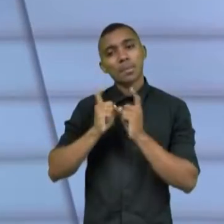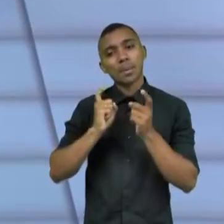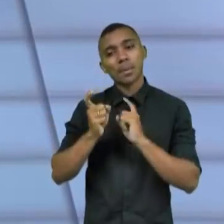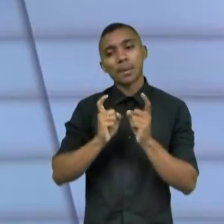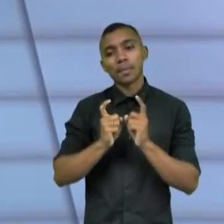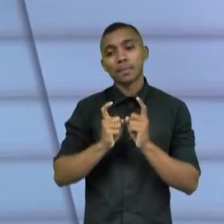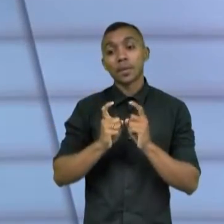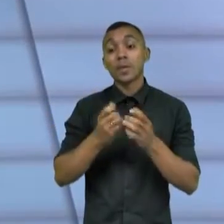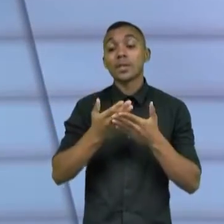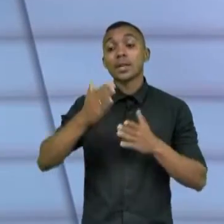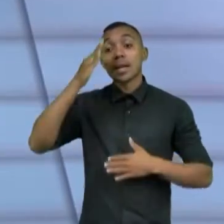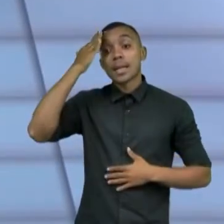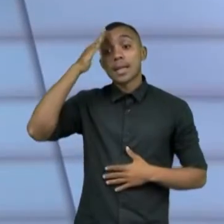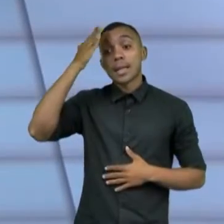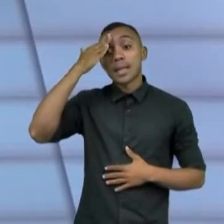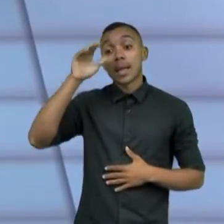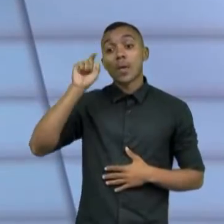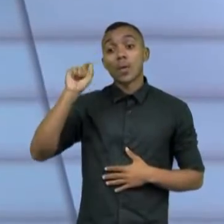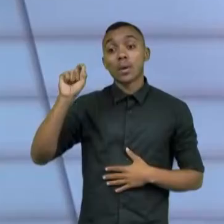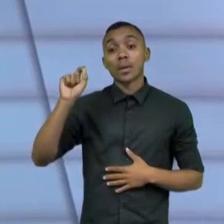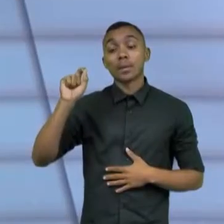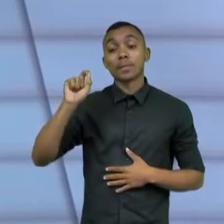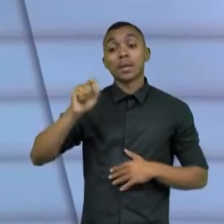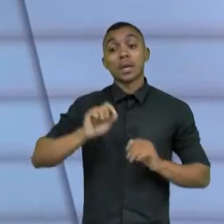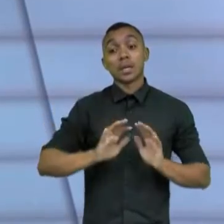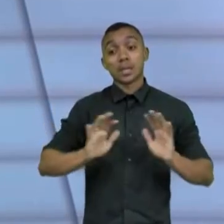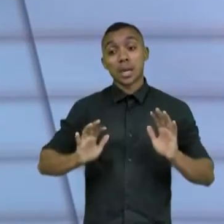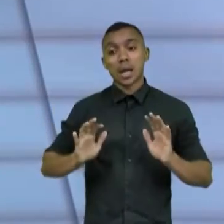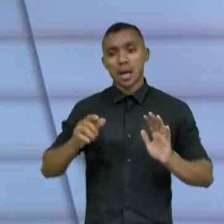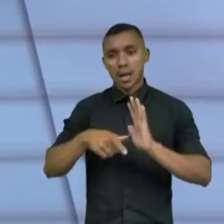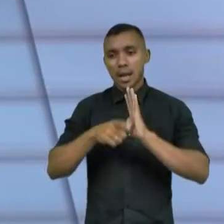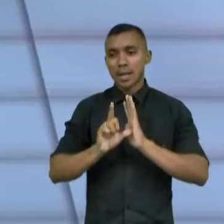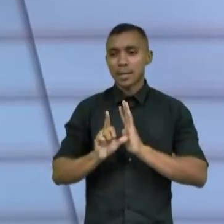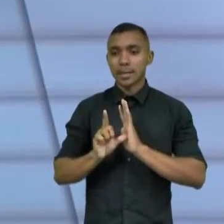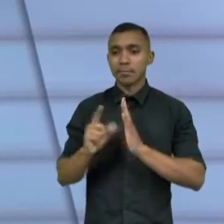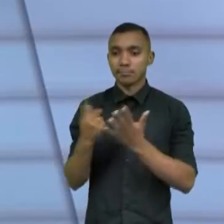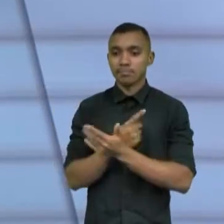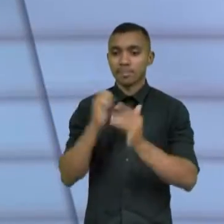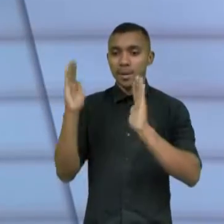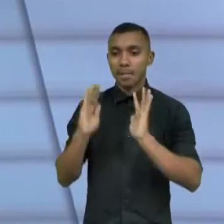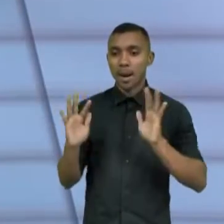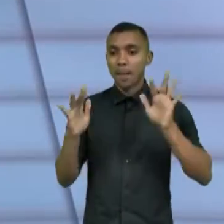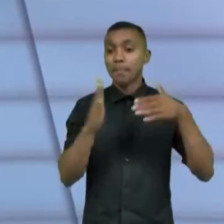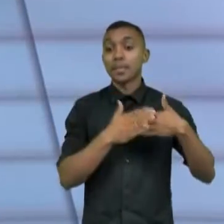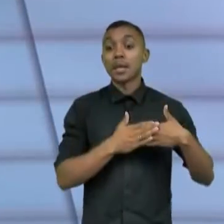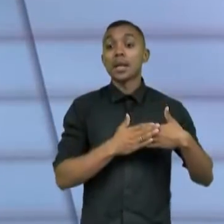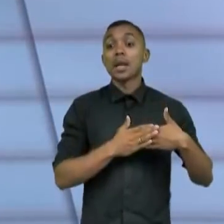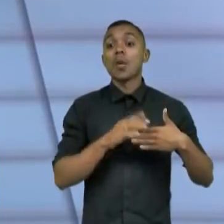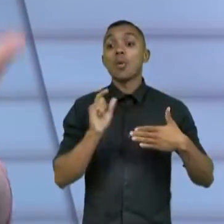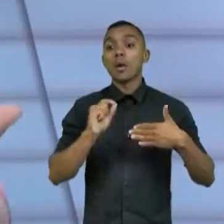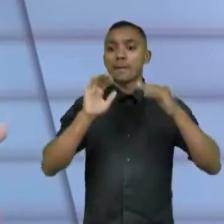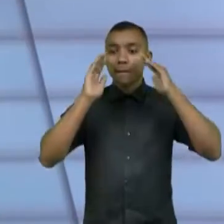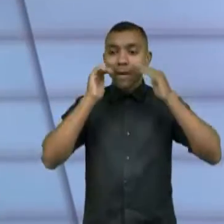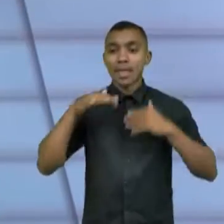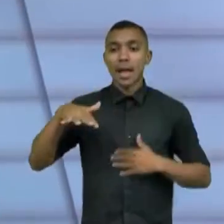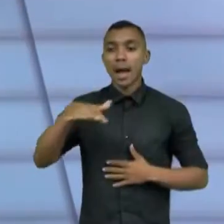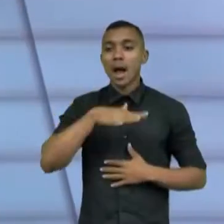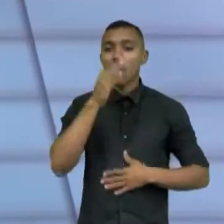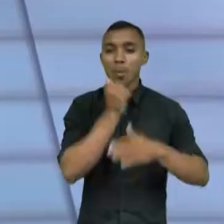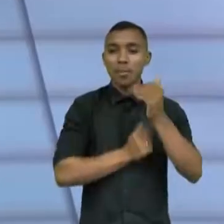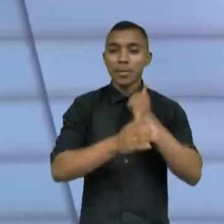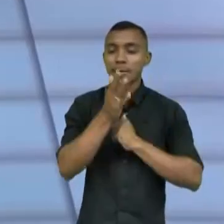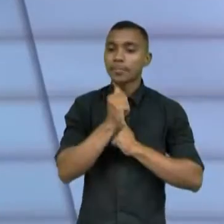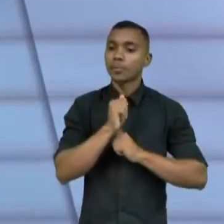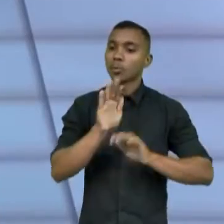coisa que todo mundo entendeu que era urgente nós agirmos durante o lockdown e a pandemia foi segurança alimentar, né. Houve muita movimentação para distribuição de